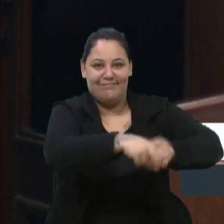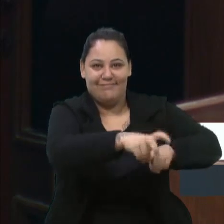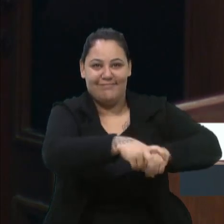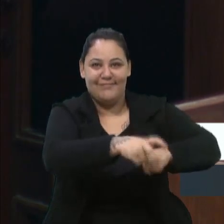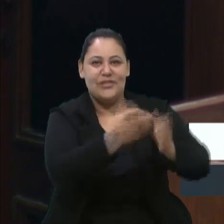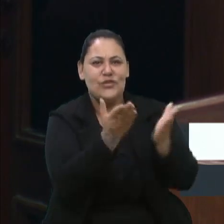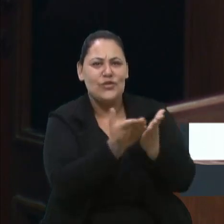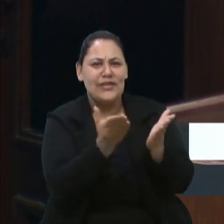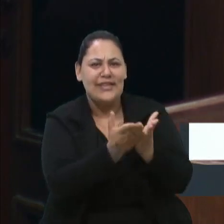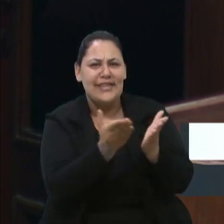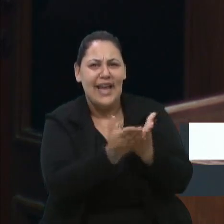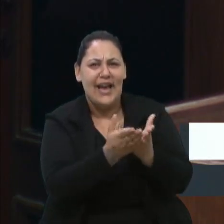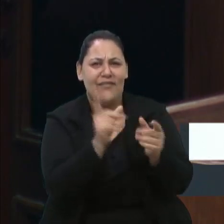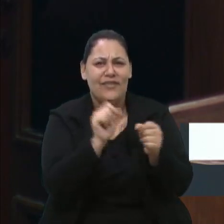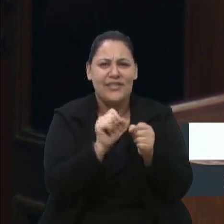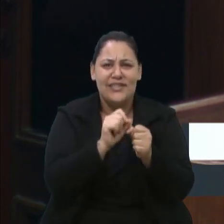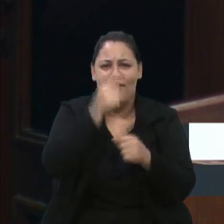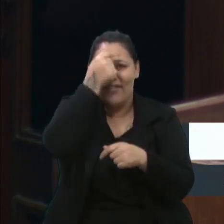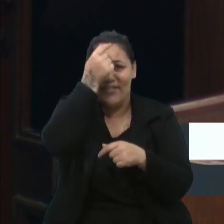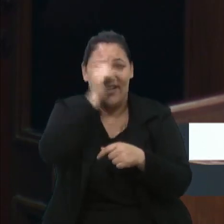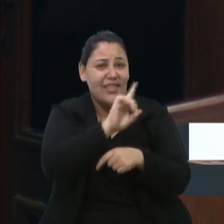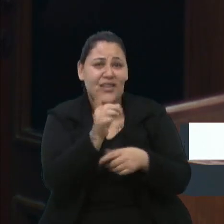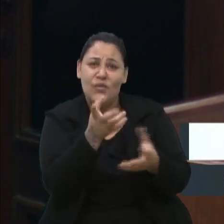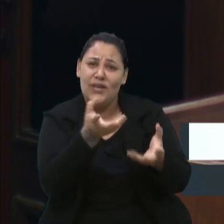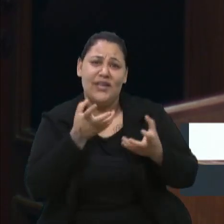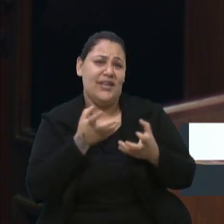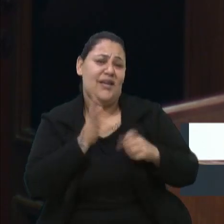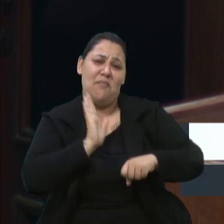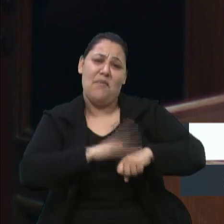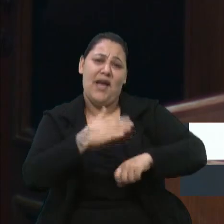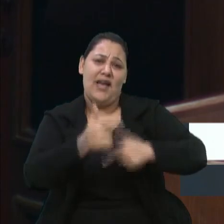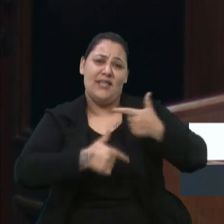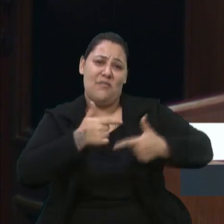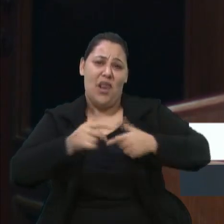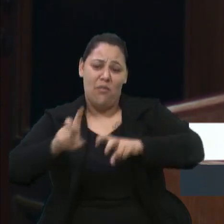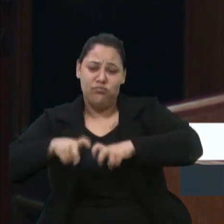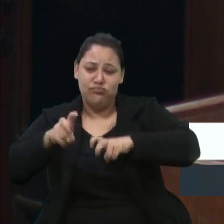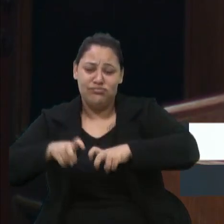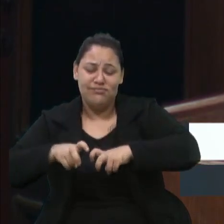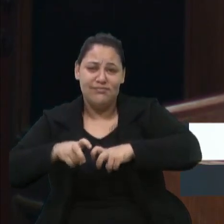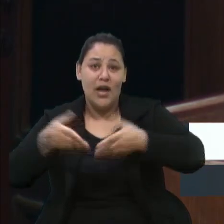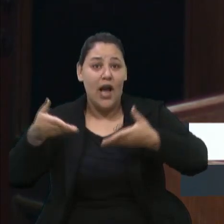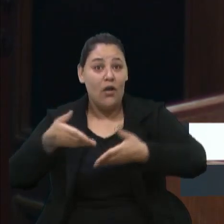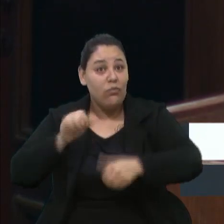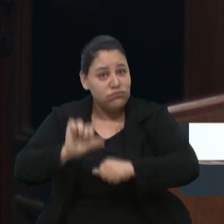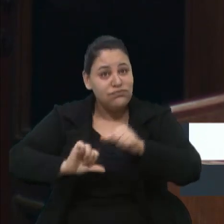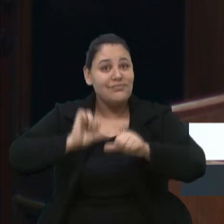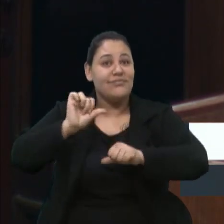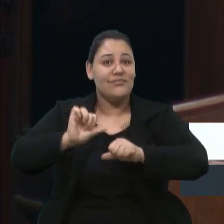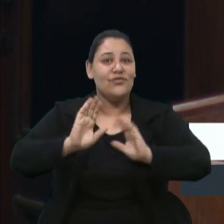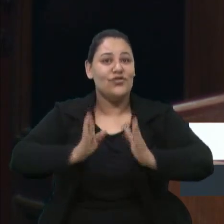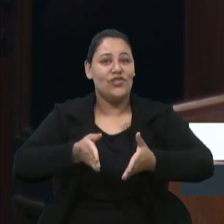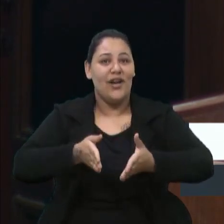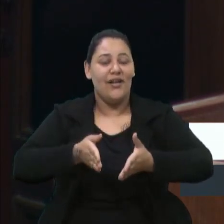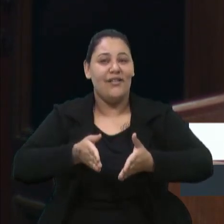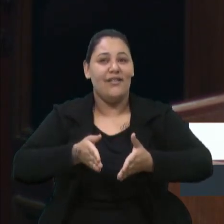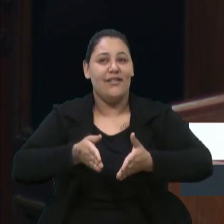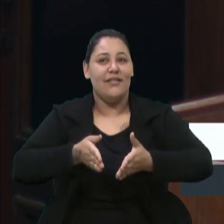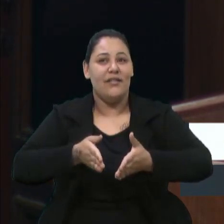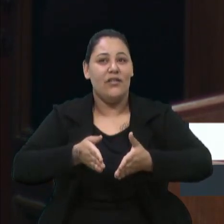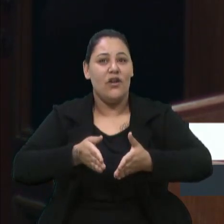estudavam, faziam uma faculdade, não queriam mais assumir os negócios dos pais, agora isso está mudando. Os filhos estão